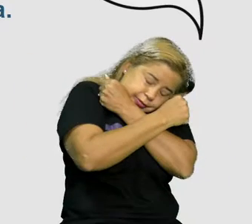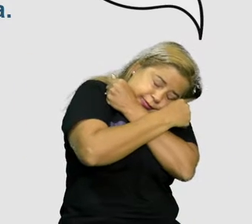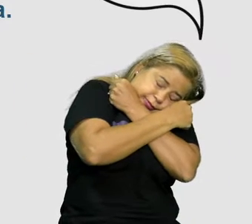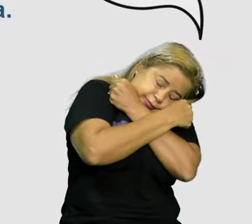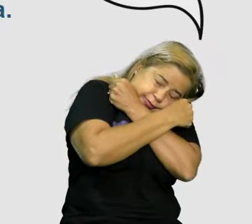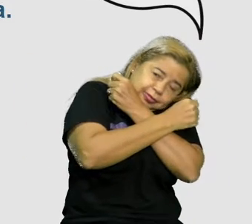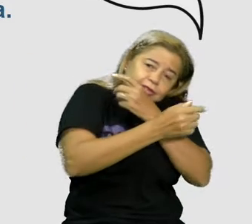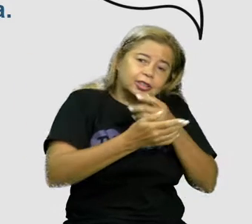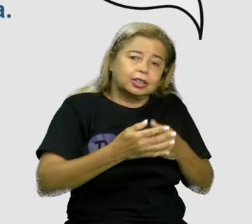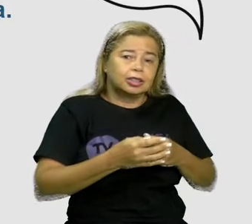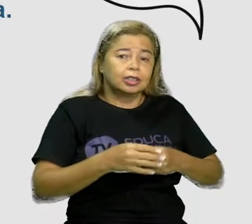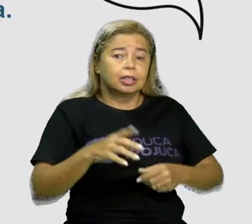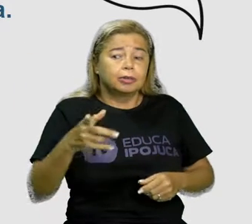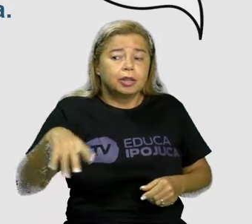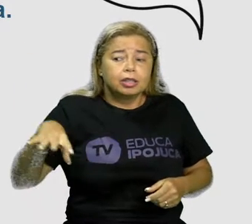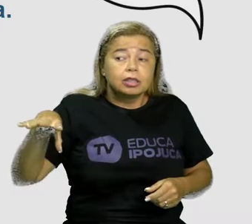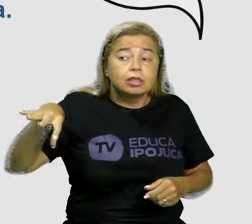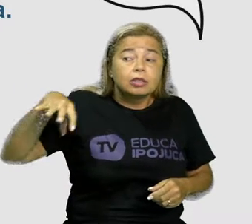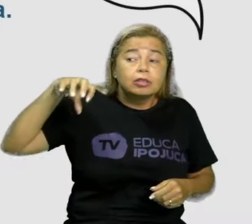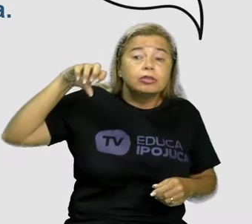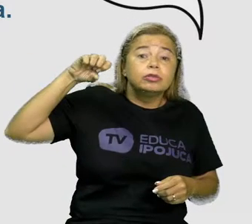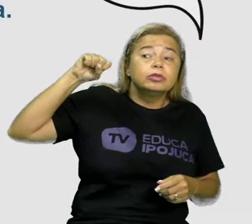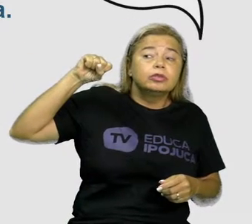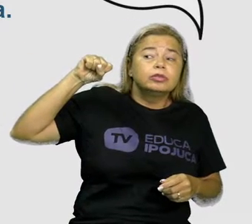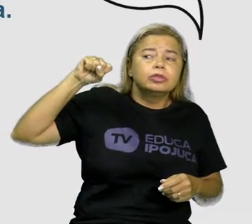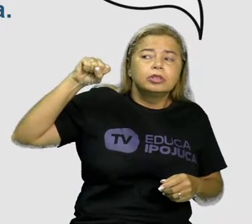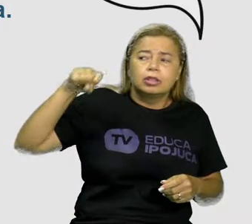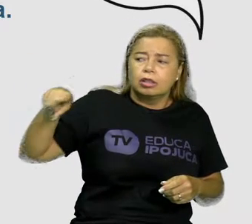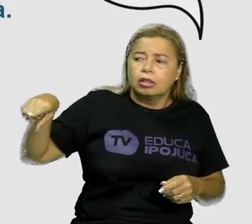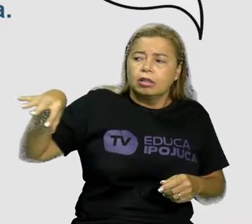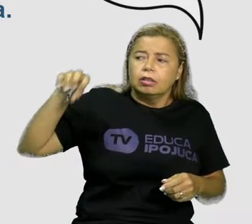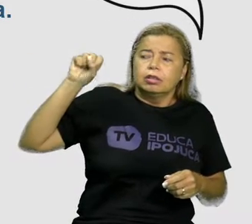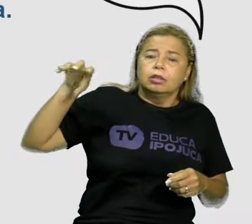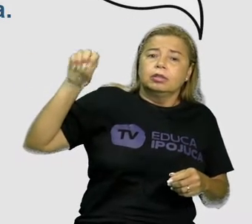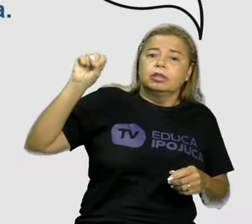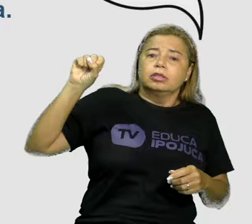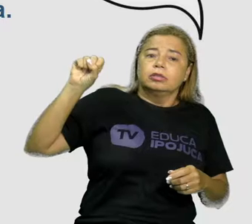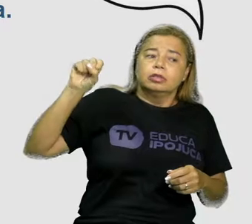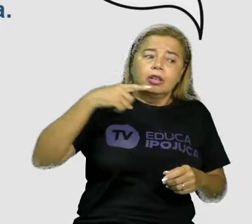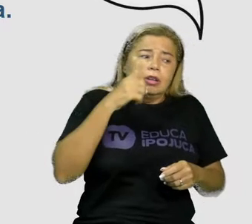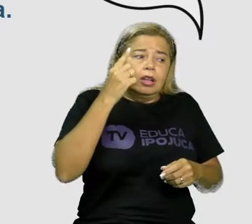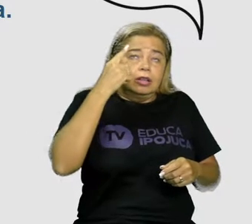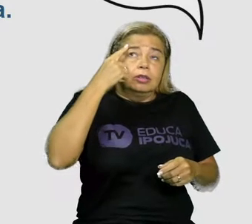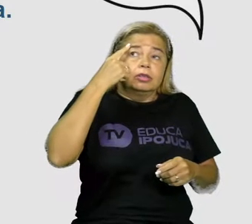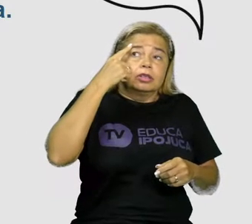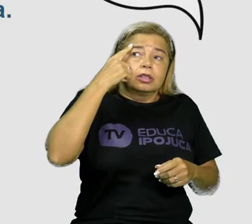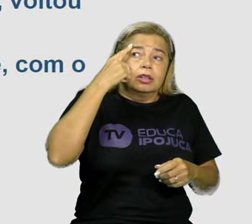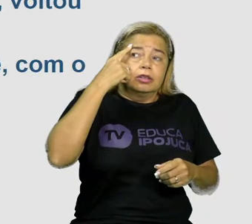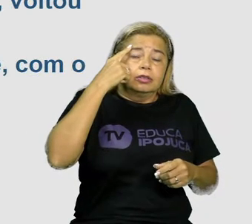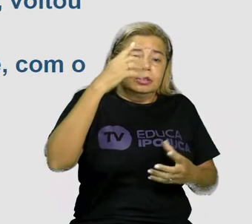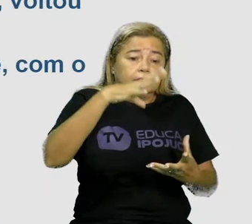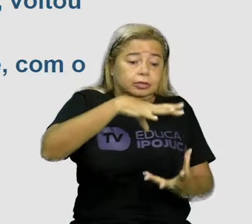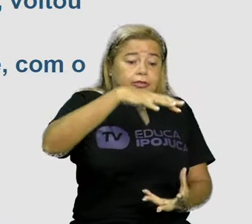Qualquer barulho que ouvia, logo pensava. É fantasma!